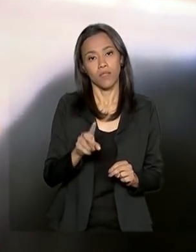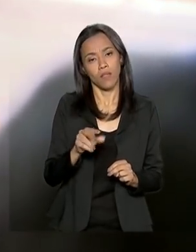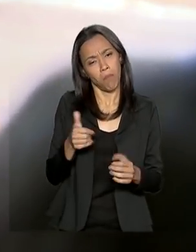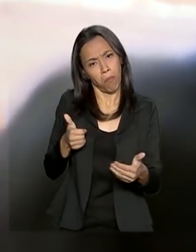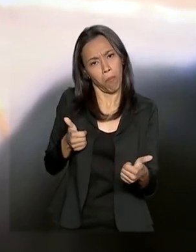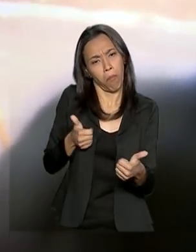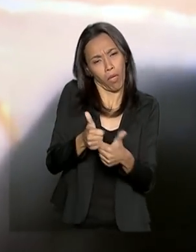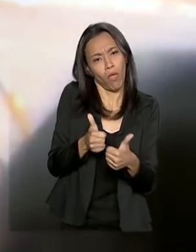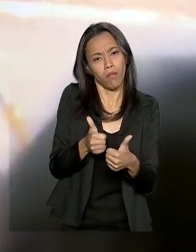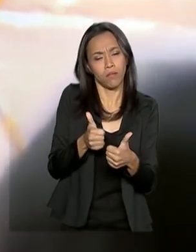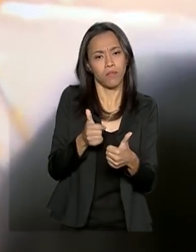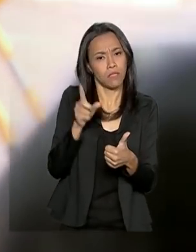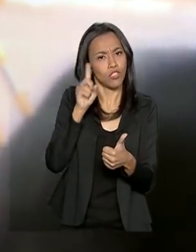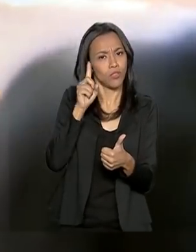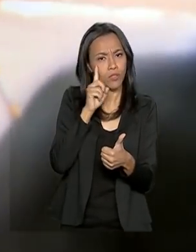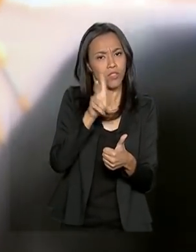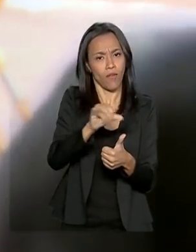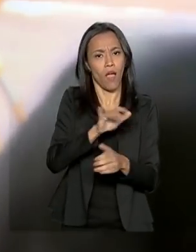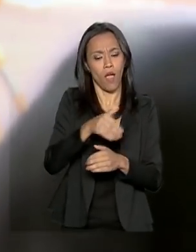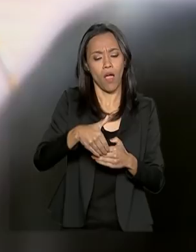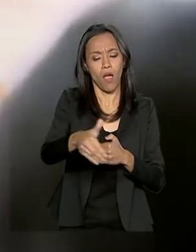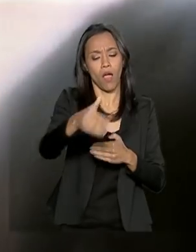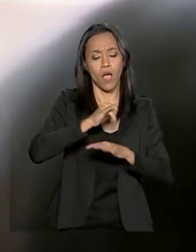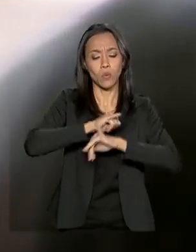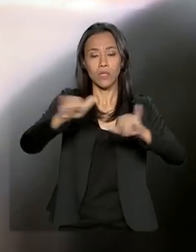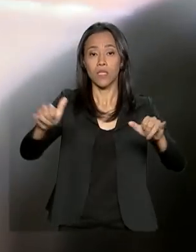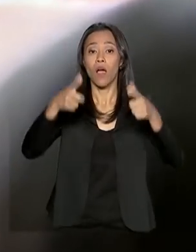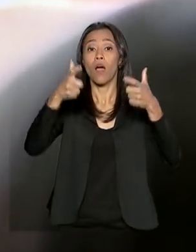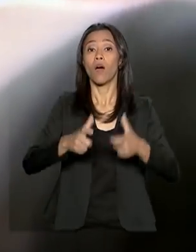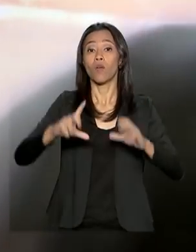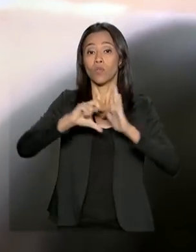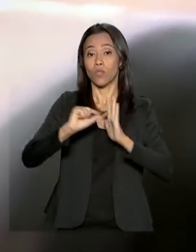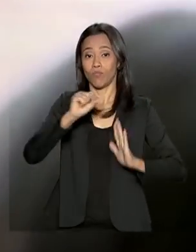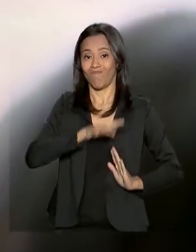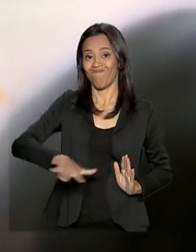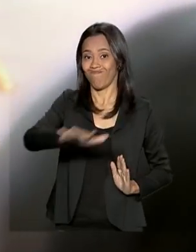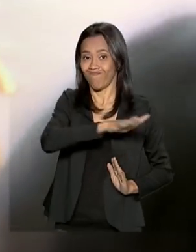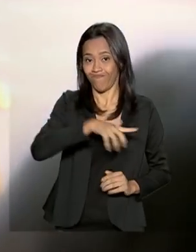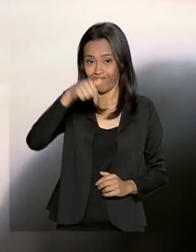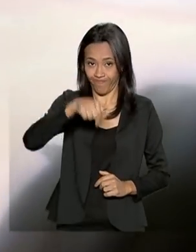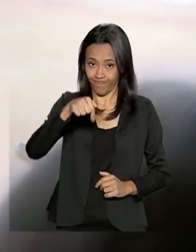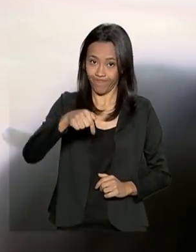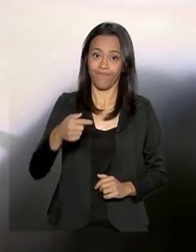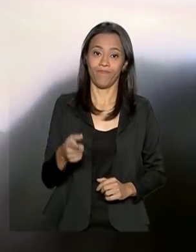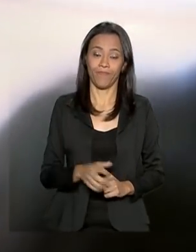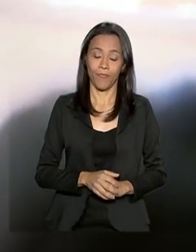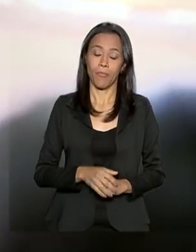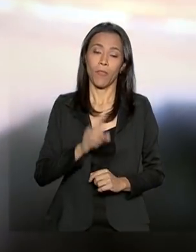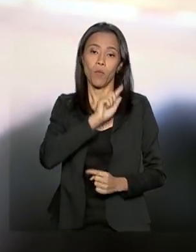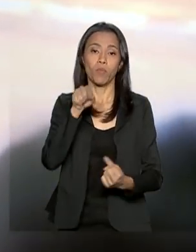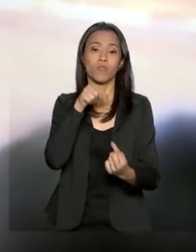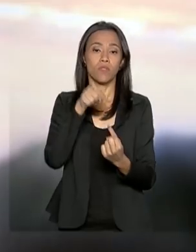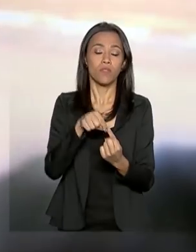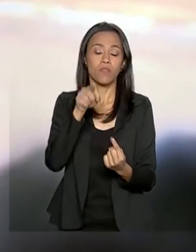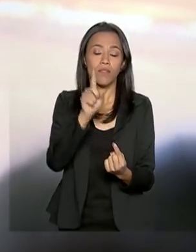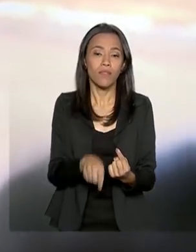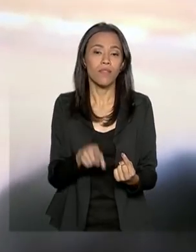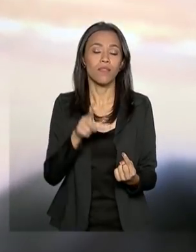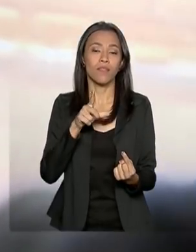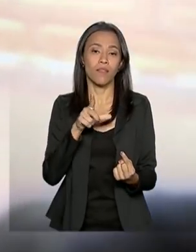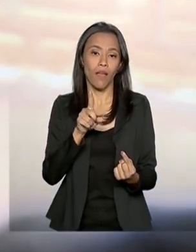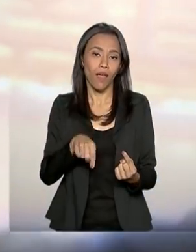data, nós vamos anunciar. Provavelmente será lá no Palácio do Planalto. E a ideia é ter um conjunto de